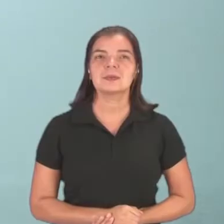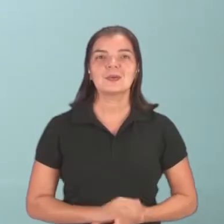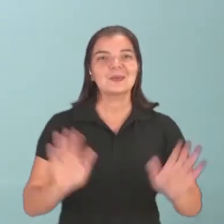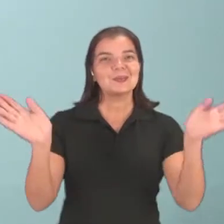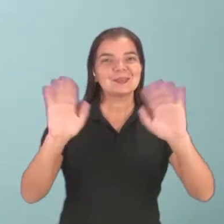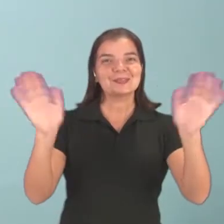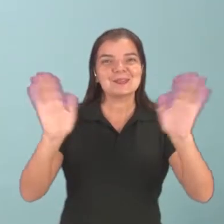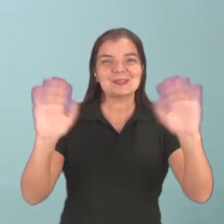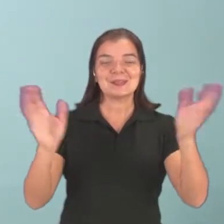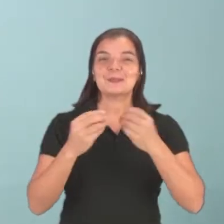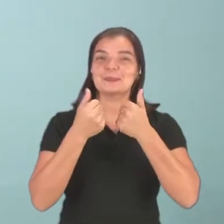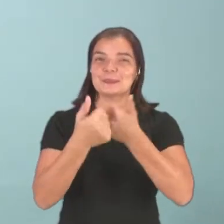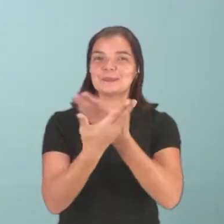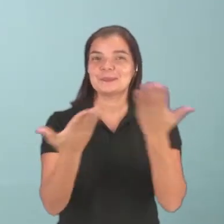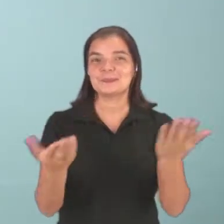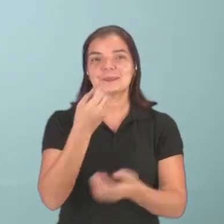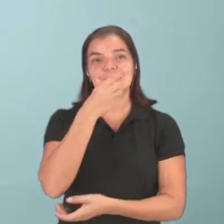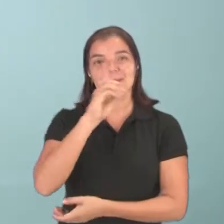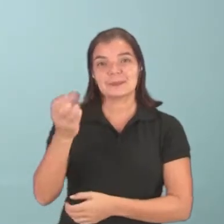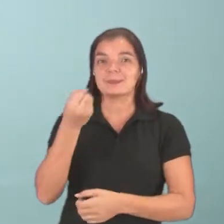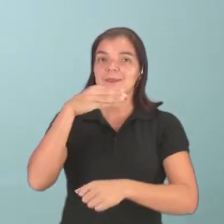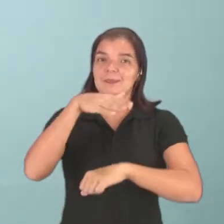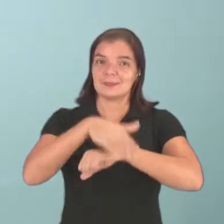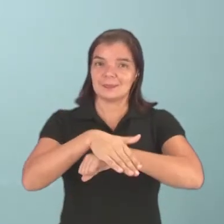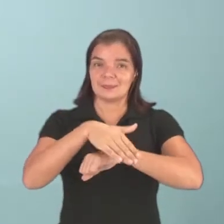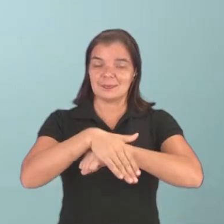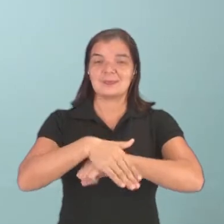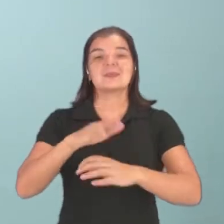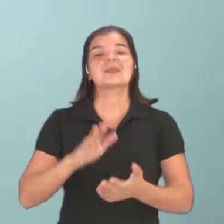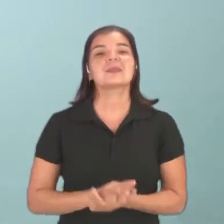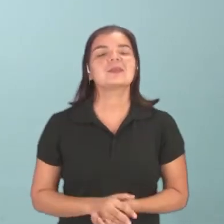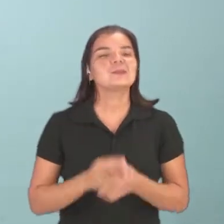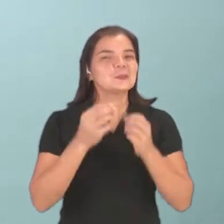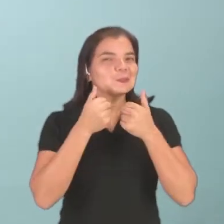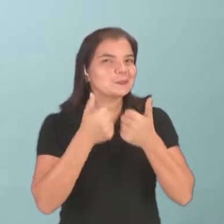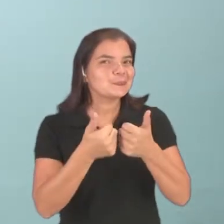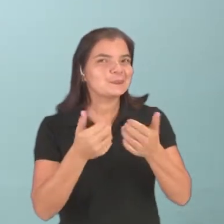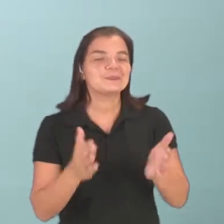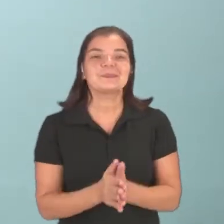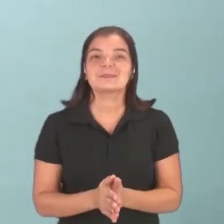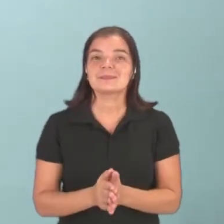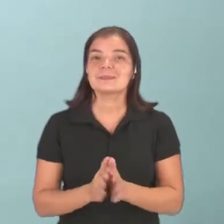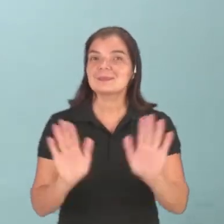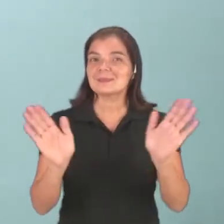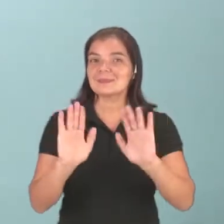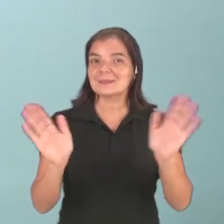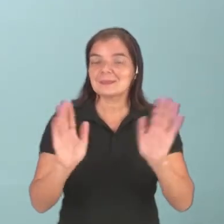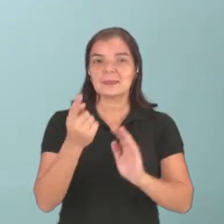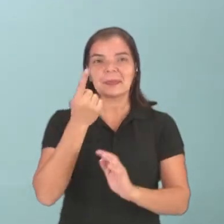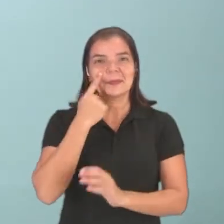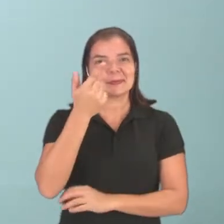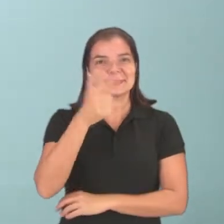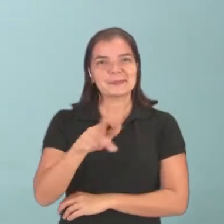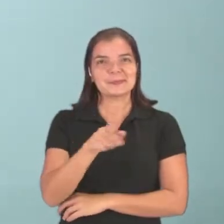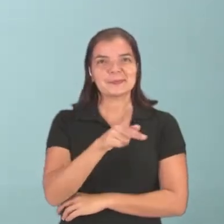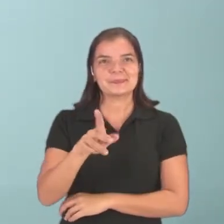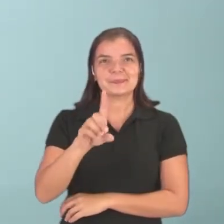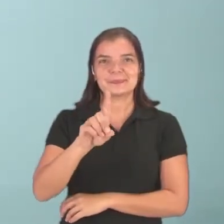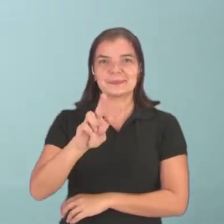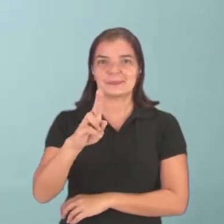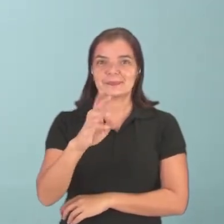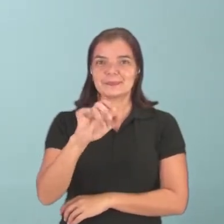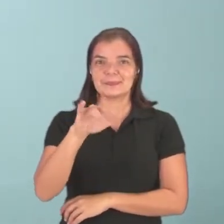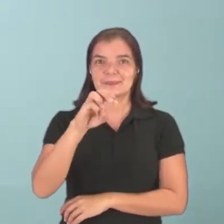Olá chicos, buenos dias, buenas tardes ou buenas noches, tranquilos. E aí galerinha, tudo bem? Olha eu aqui de novo, professor